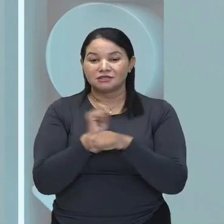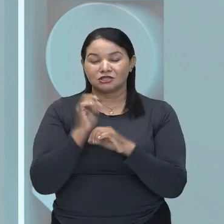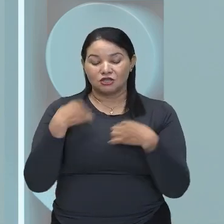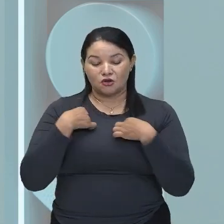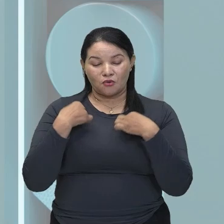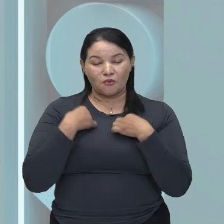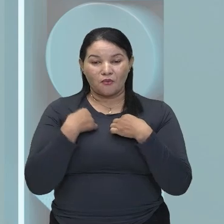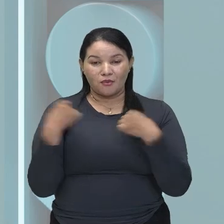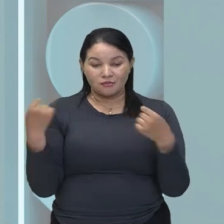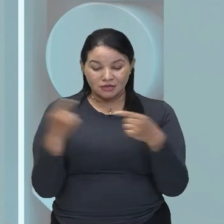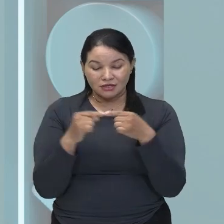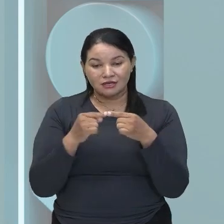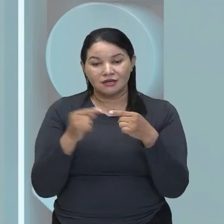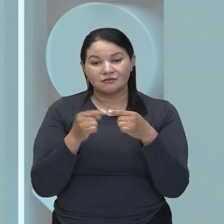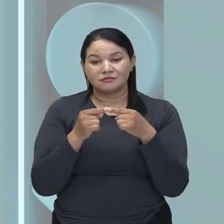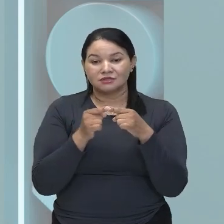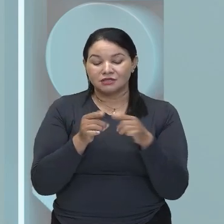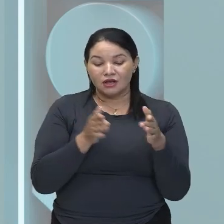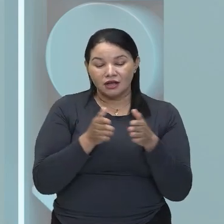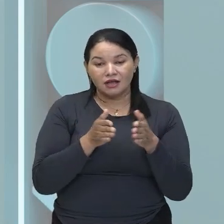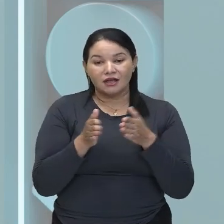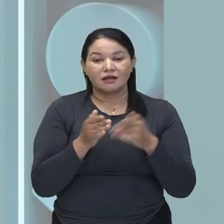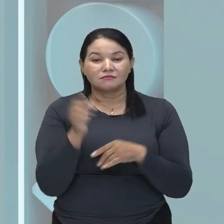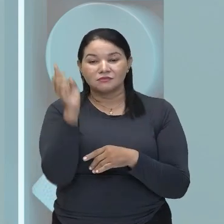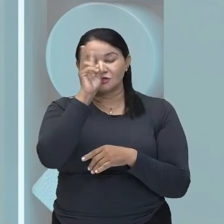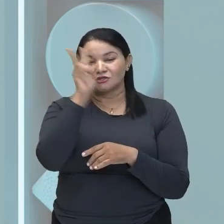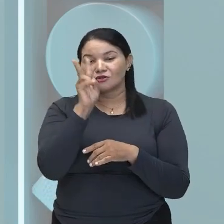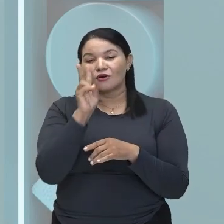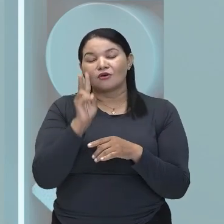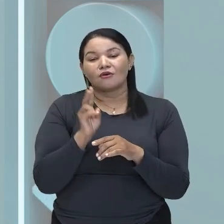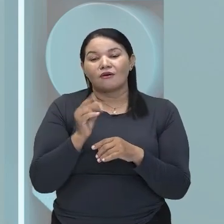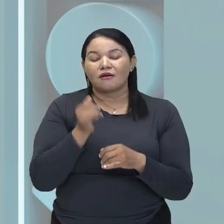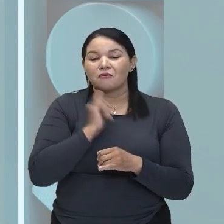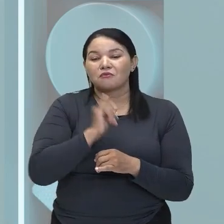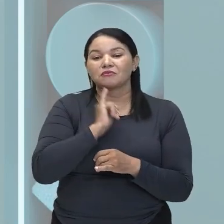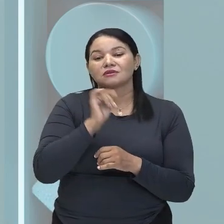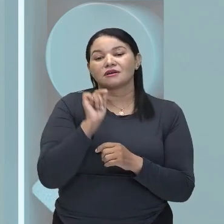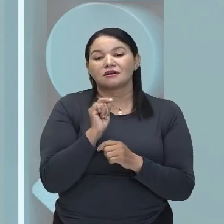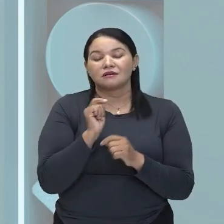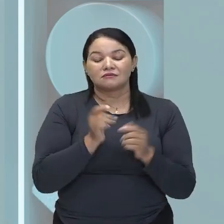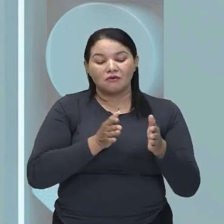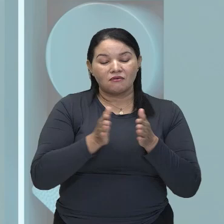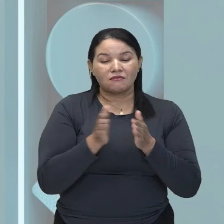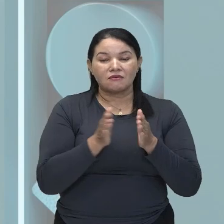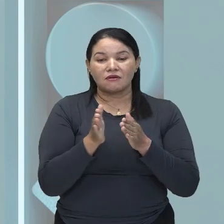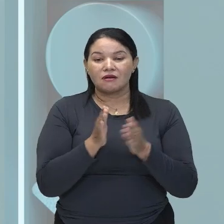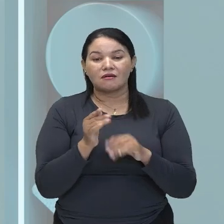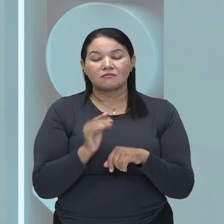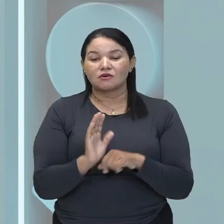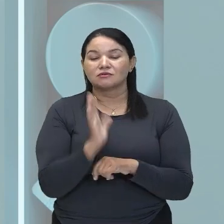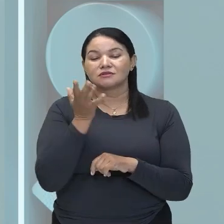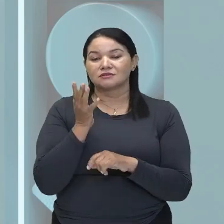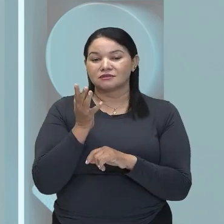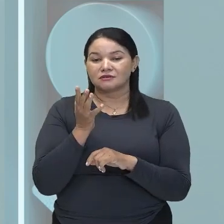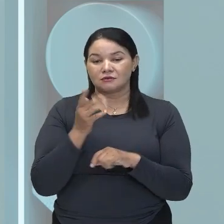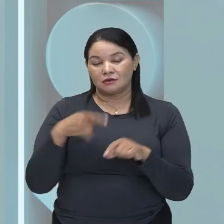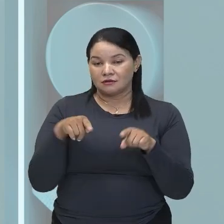figurino, Adequado. Qual a história, Que eles estão contando. Em que época aconteceu. Além